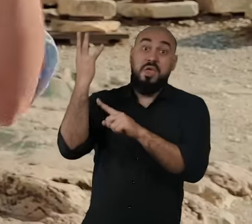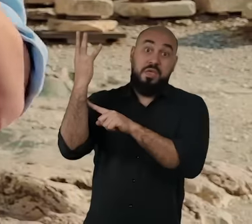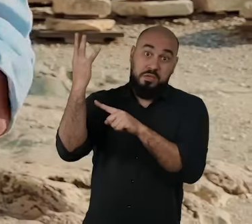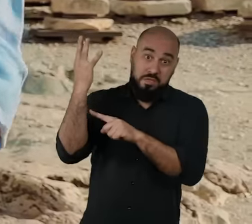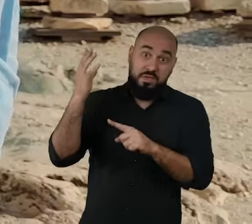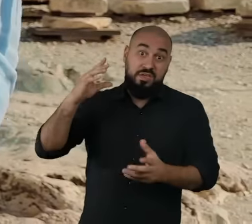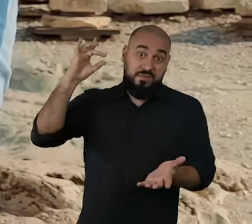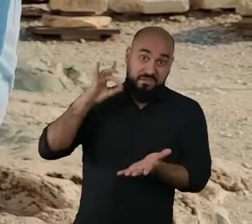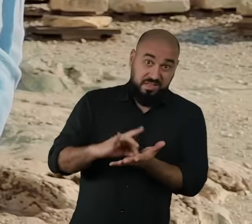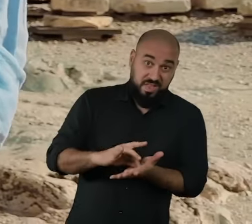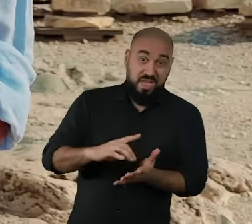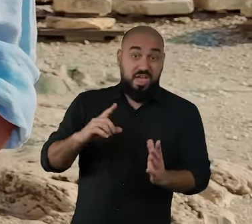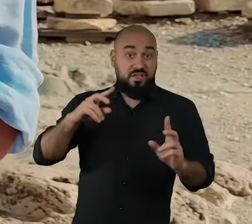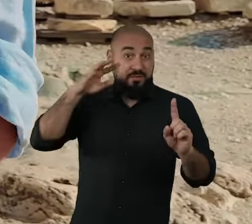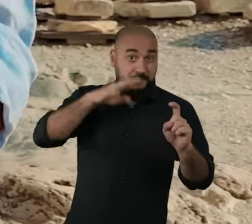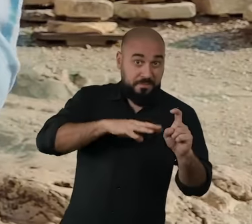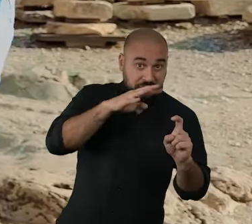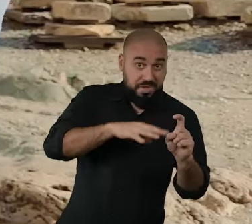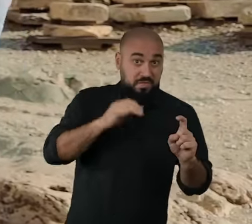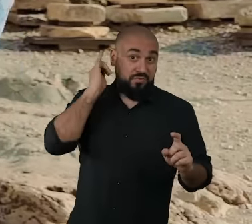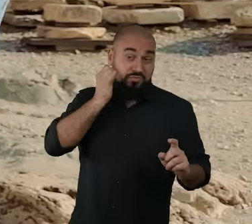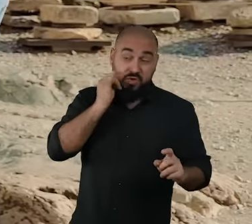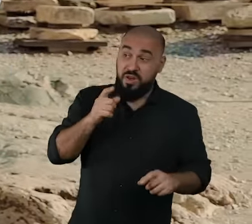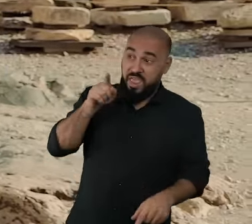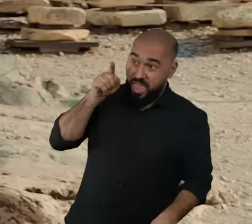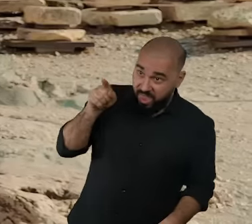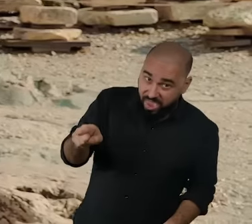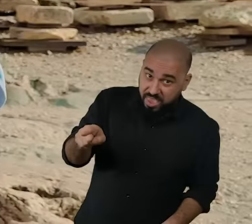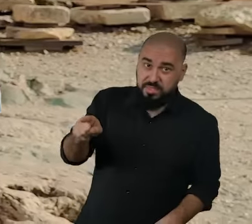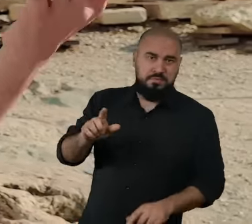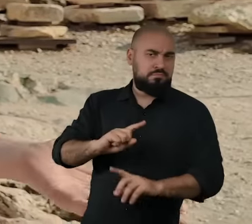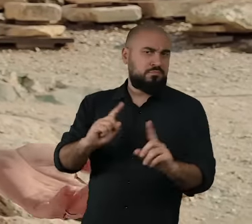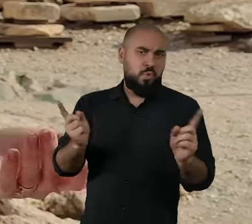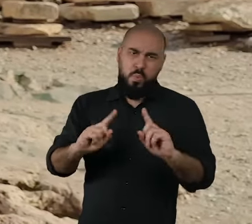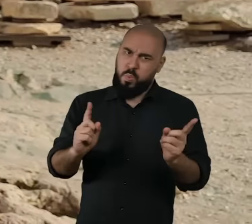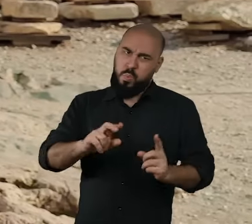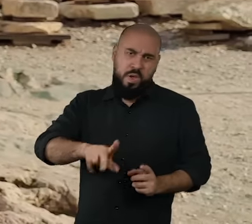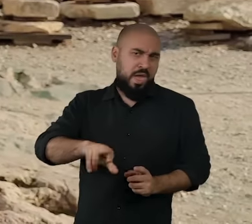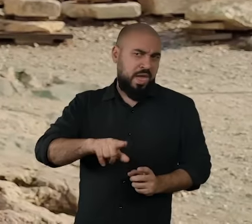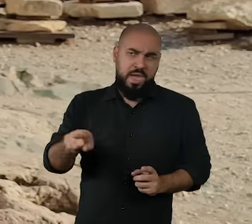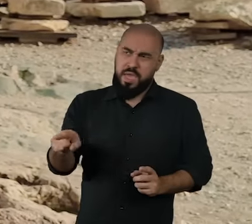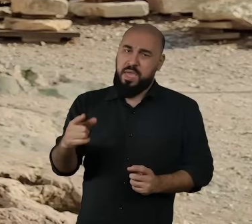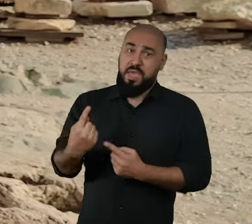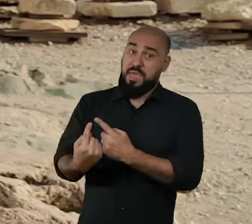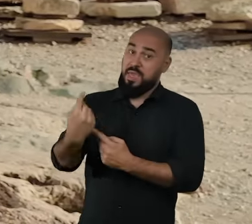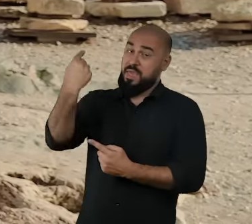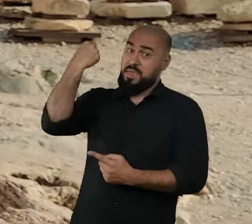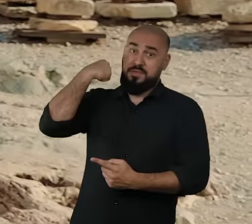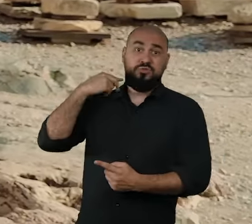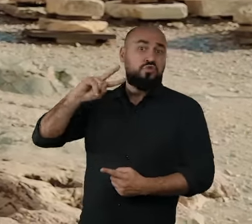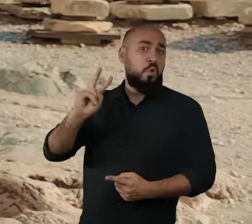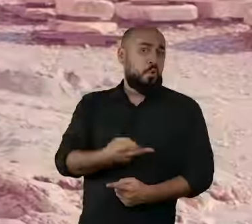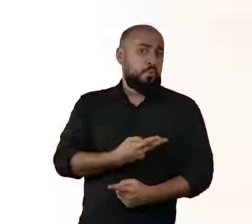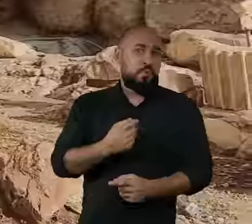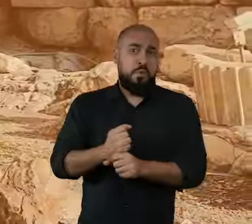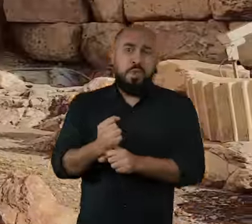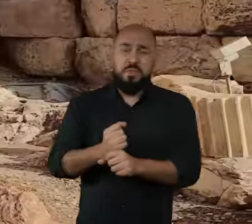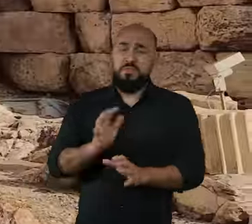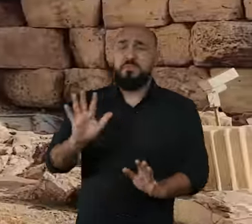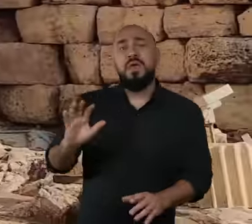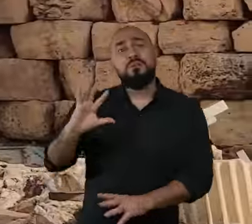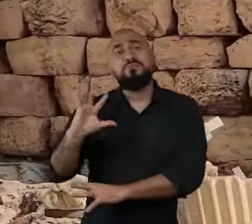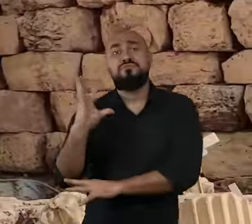Mas nesse lugar aqui na Acrópole sempre teve uma oliveira pra representar essa história. Interessante, não é mesmo?